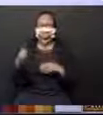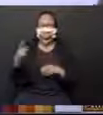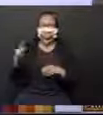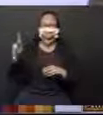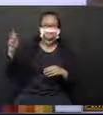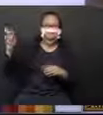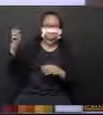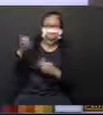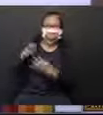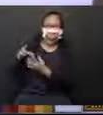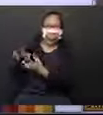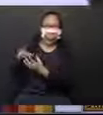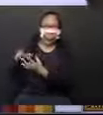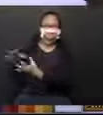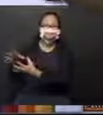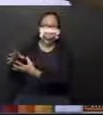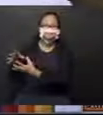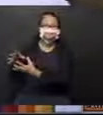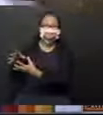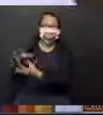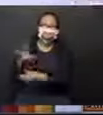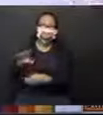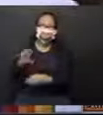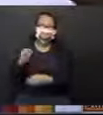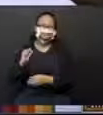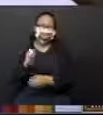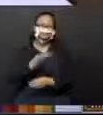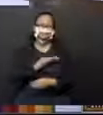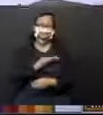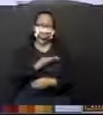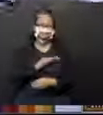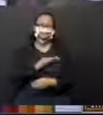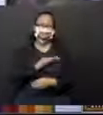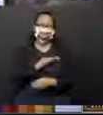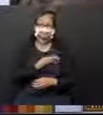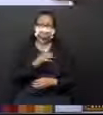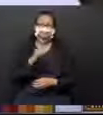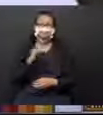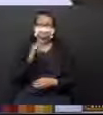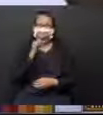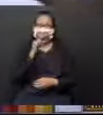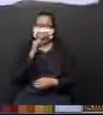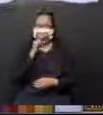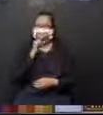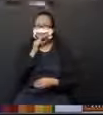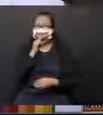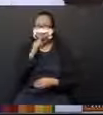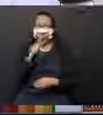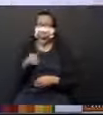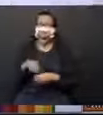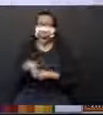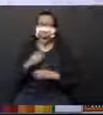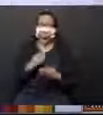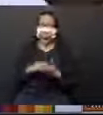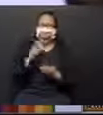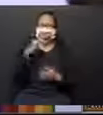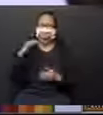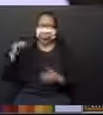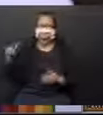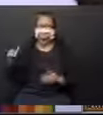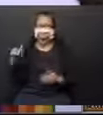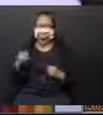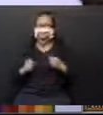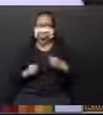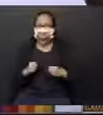fosse pega por um colega? Então, imagina que todas as crianças estão correndo. E correndo uma para um lado,